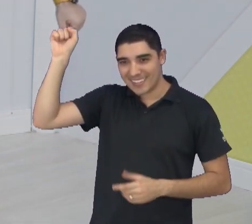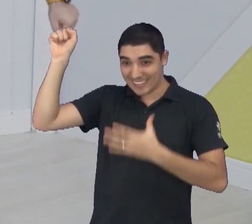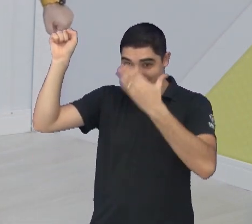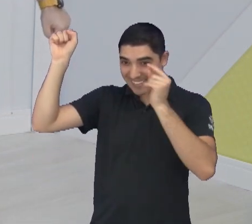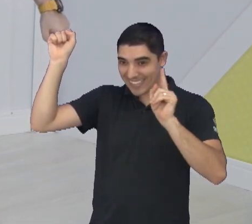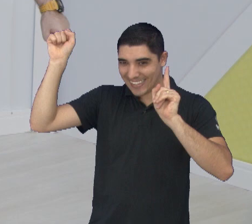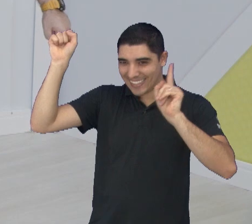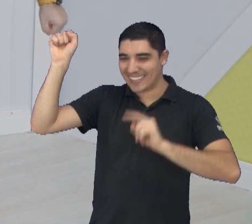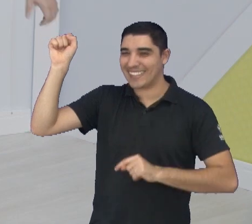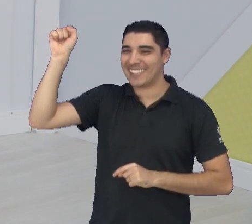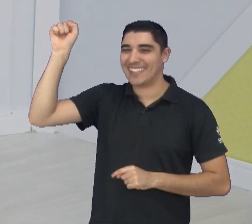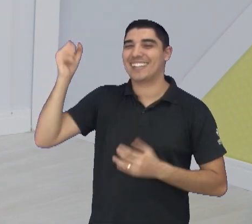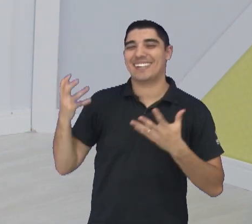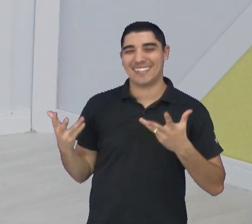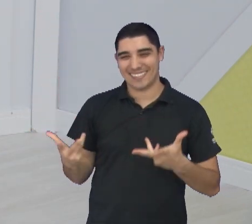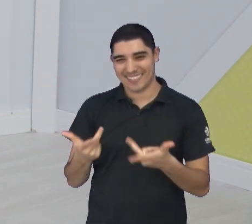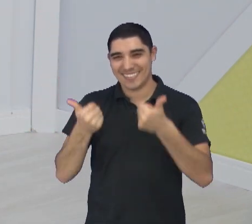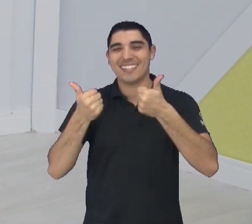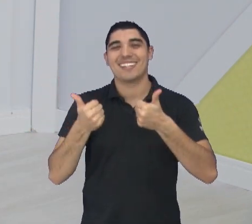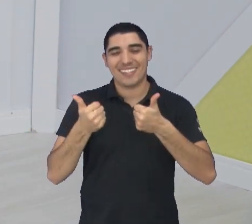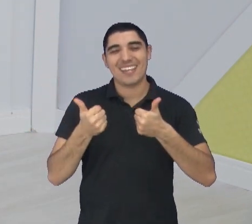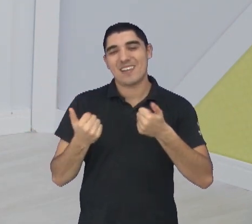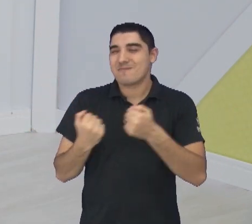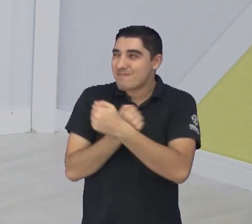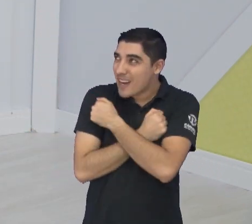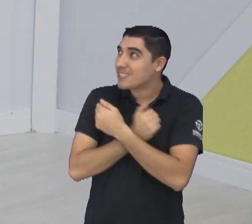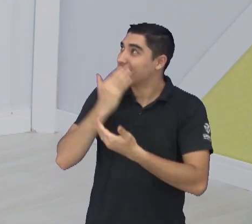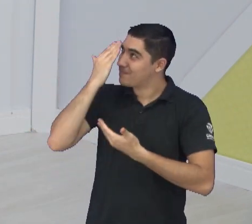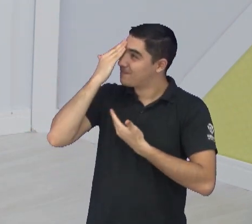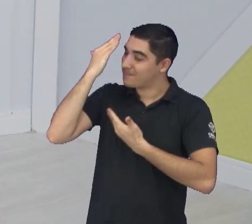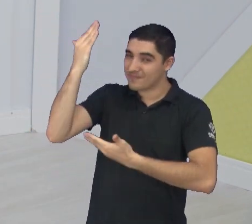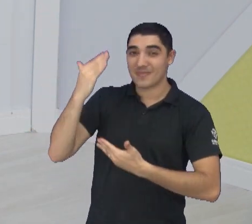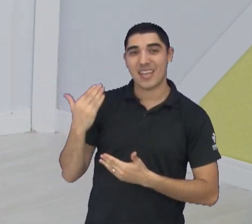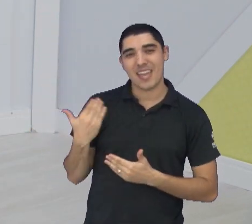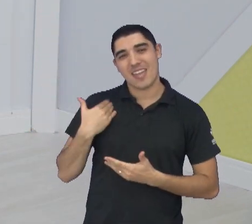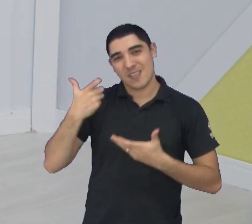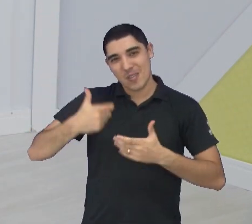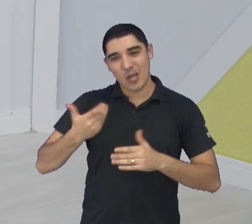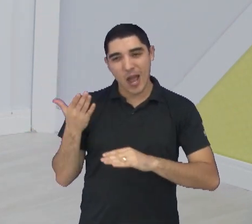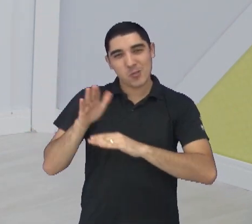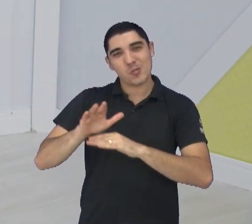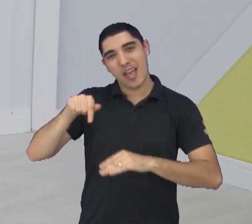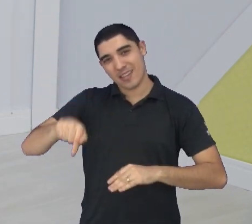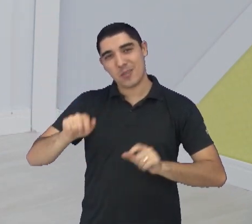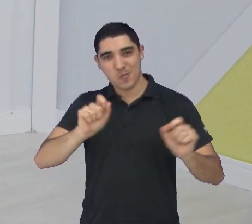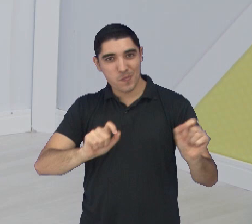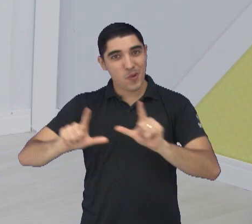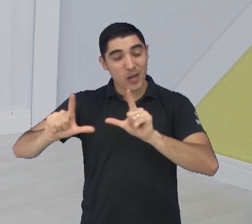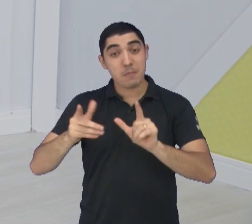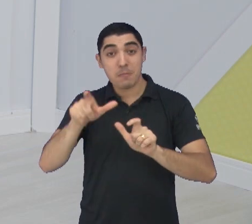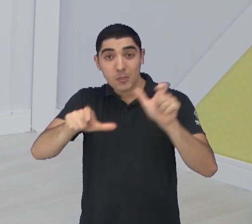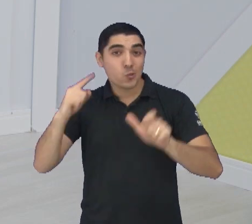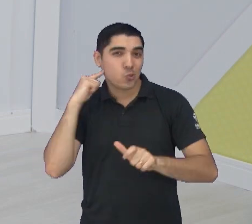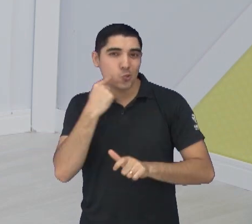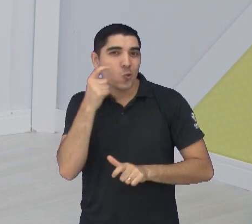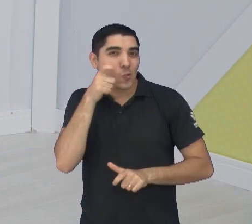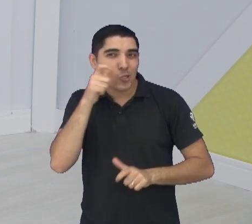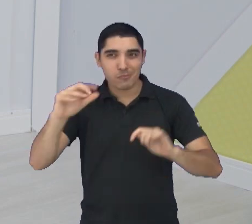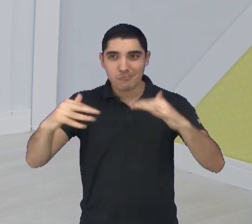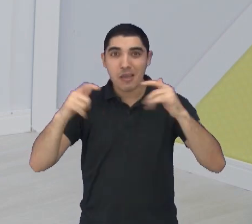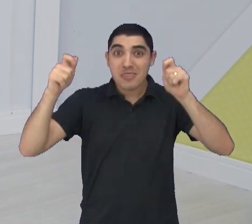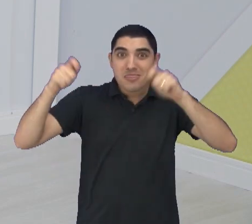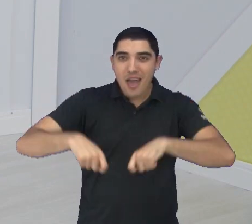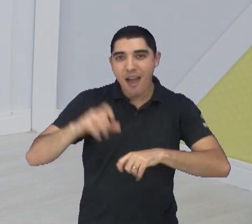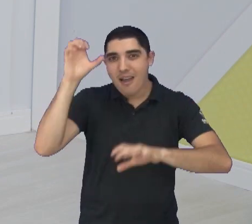aquele abraço, aquele soquinho maravilhoso, aê Luizão, grande abraço para você, Luizão, sempre abrilhantando e levando a informação para a comunidade surda que gosta do